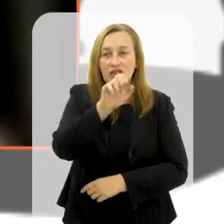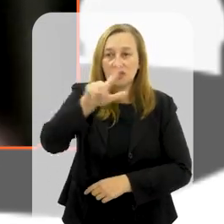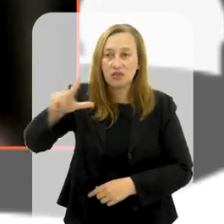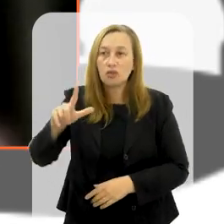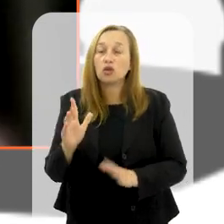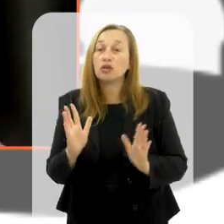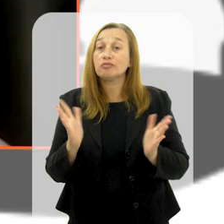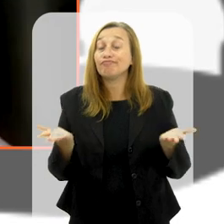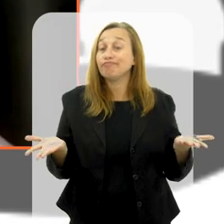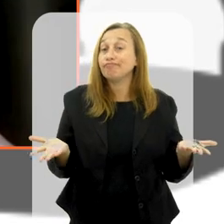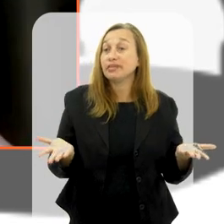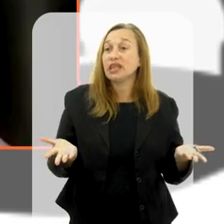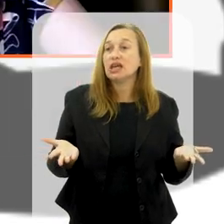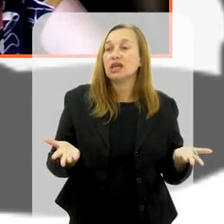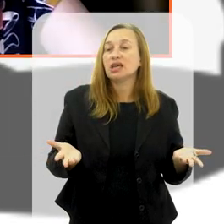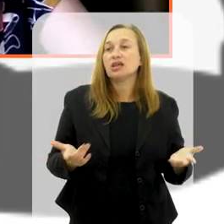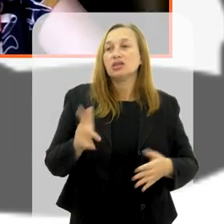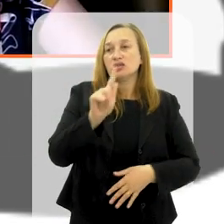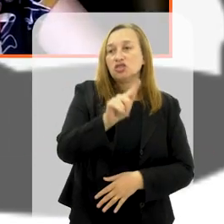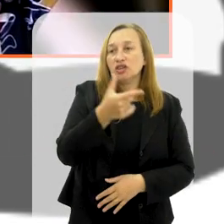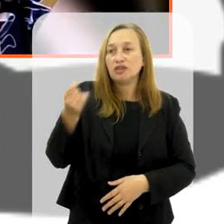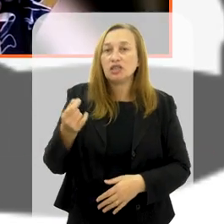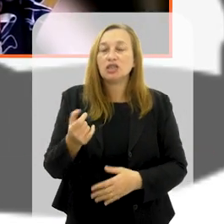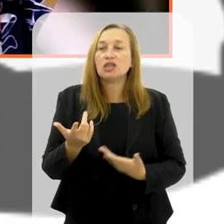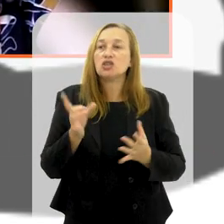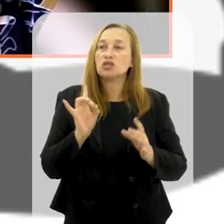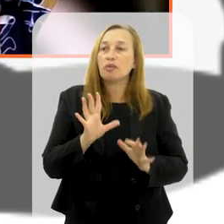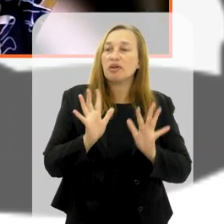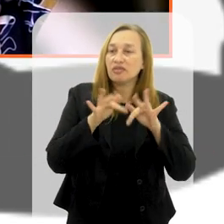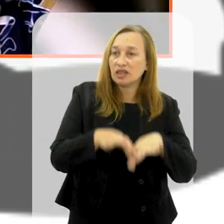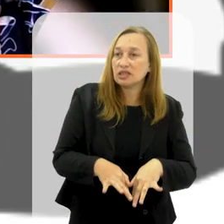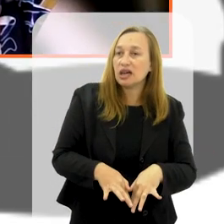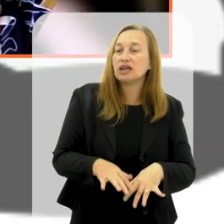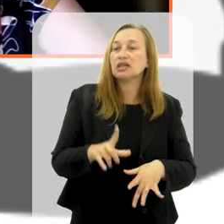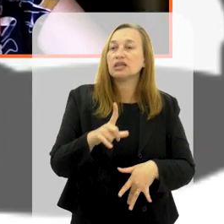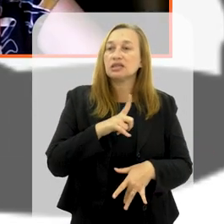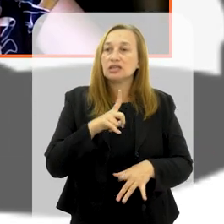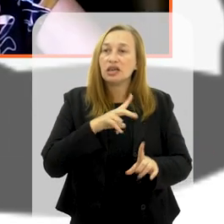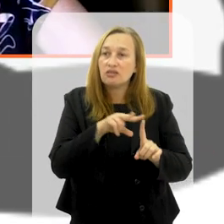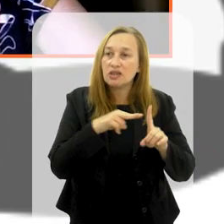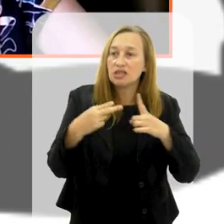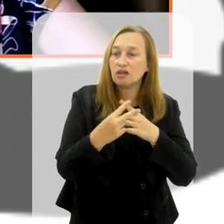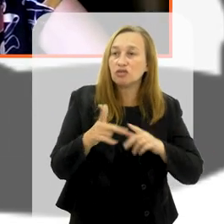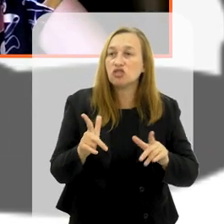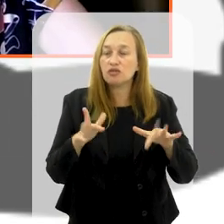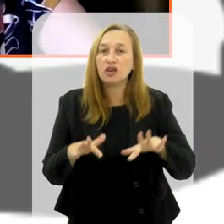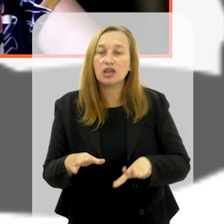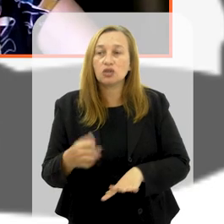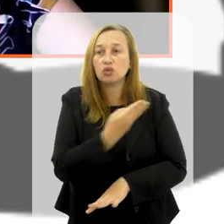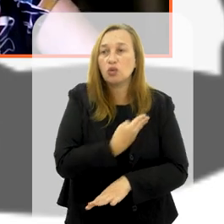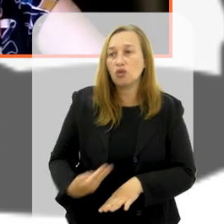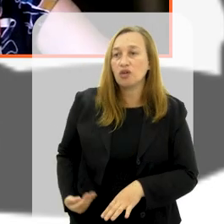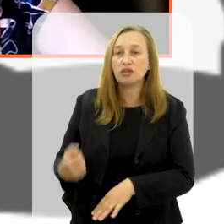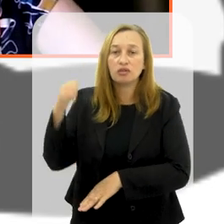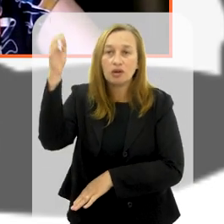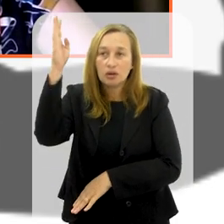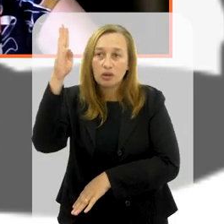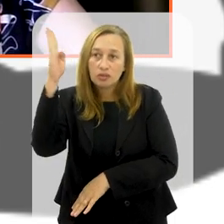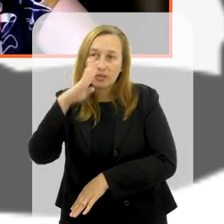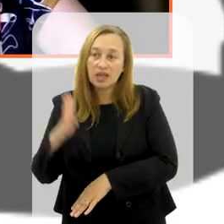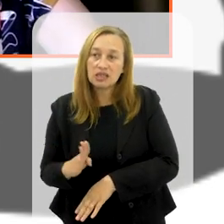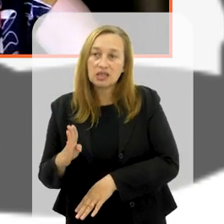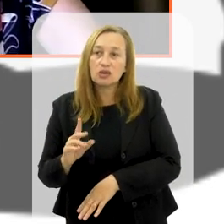civil no G20, e que, só para finalizar essa parte, tem visões diferentes do governo